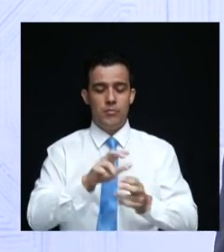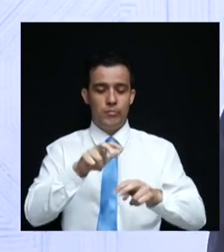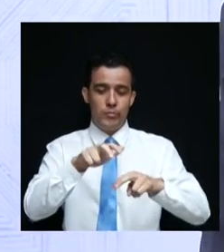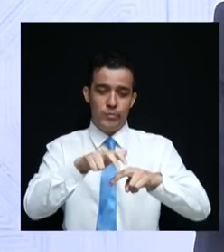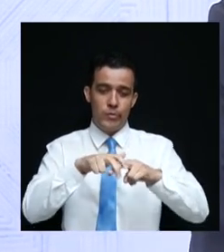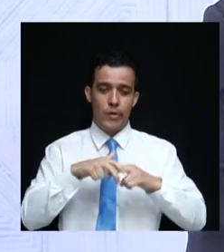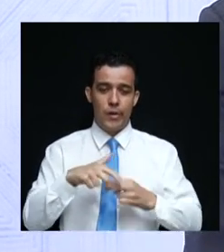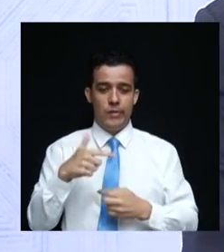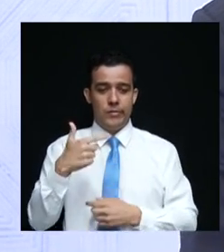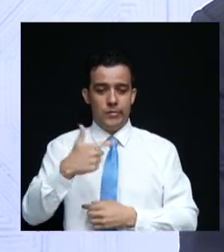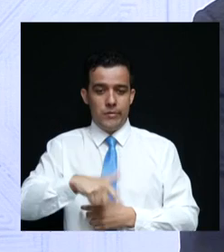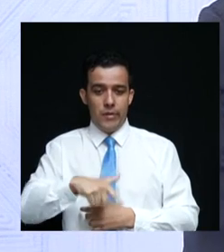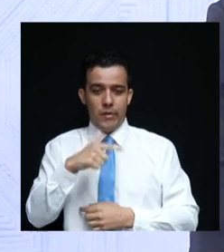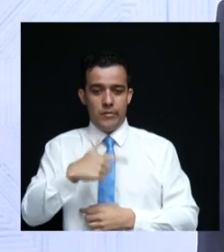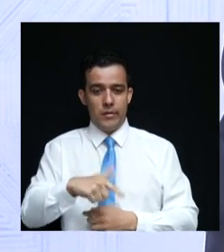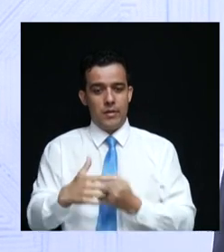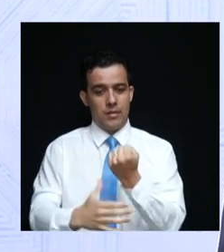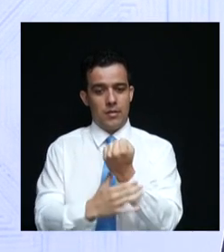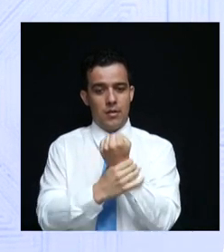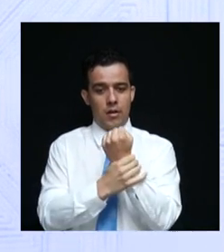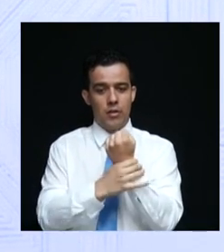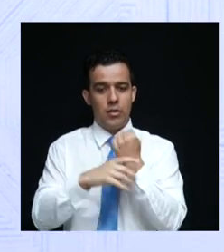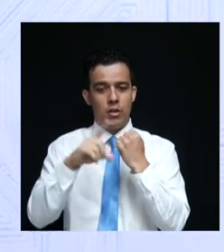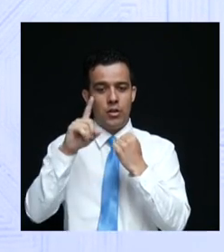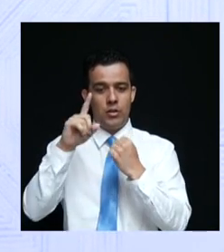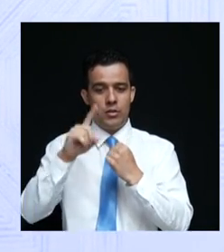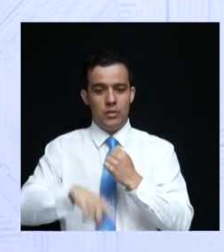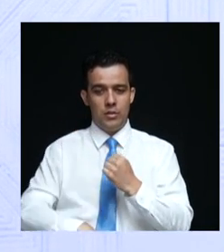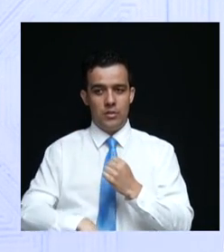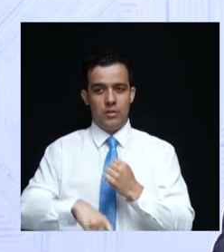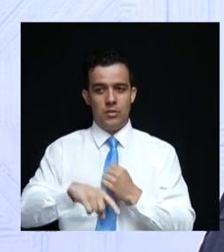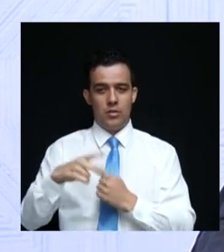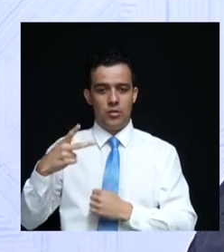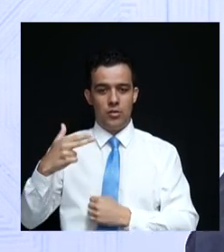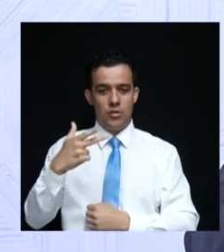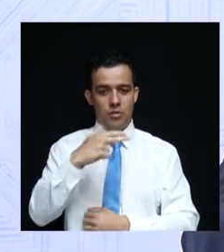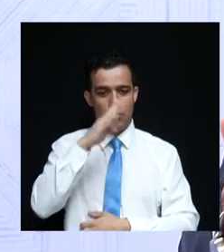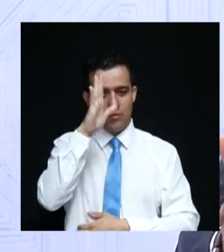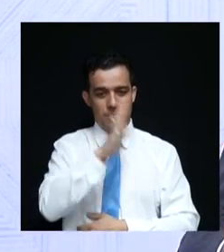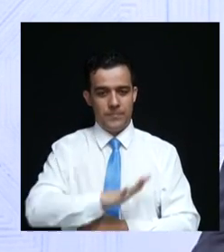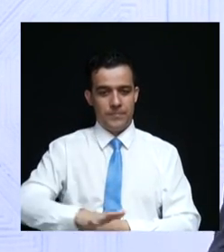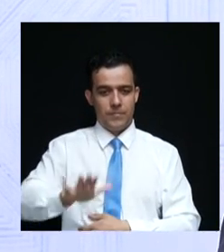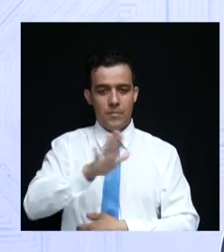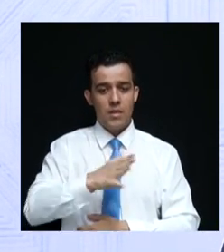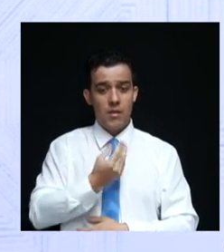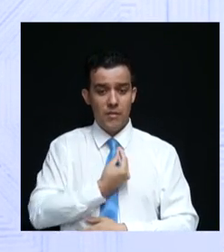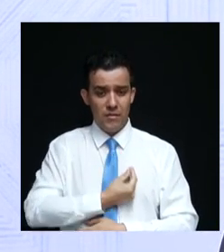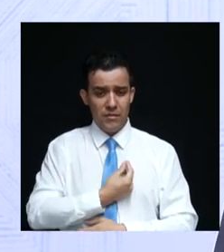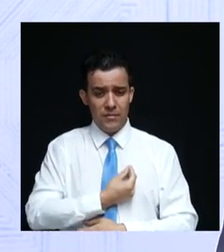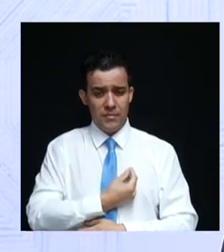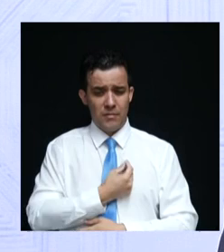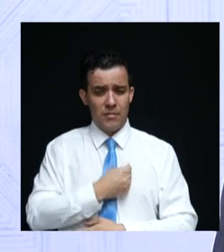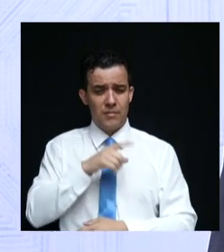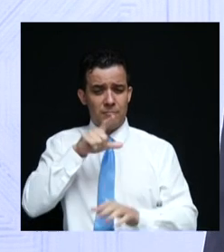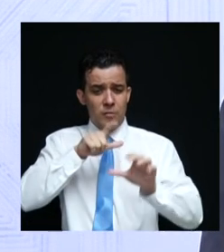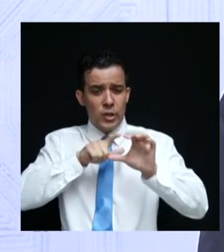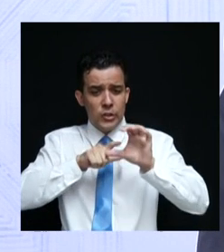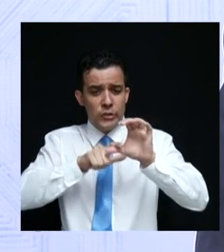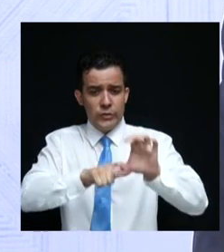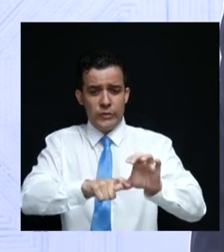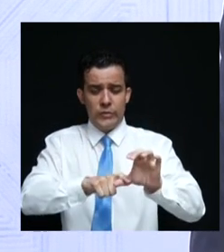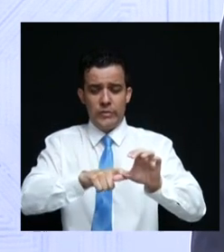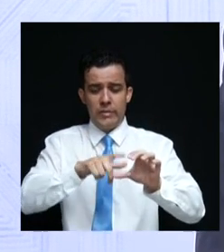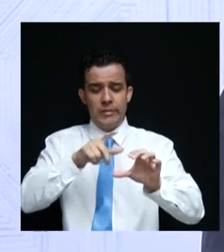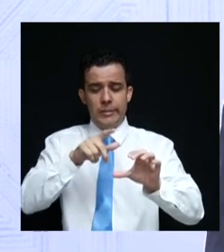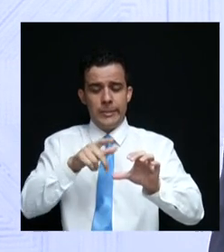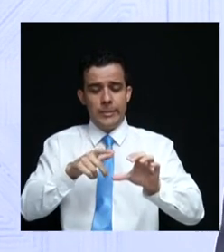o aval e nem a garantia do Tesouro Nacional. Nós vivemos uma situação onde a dívida consolidada